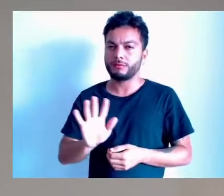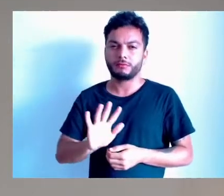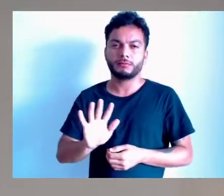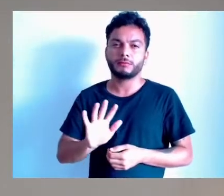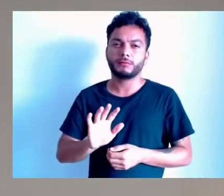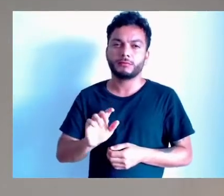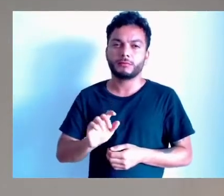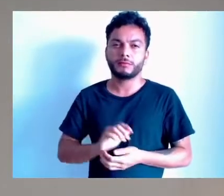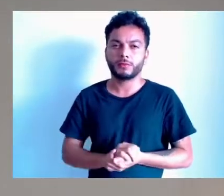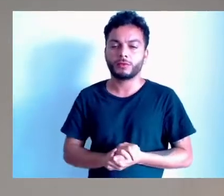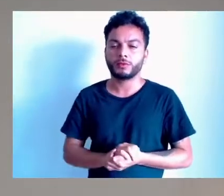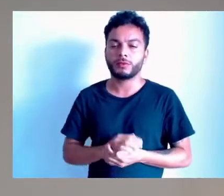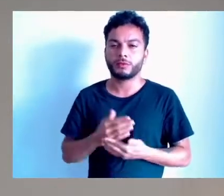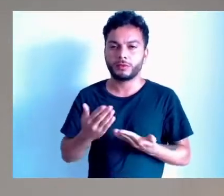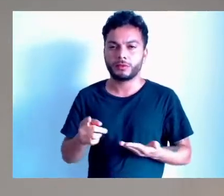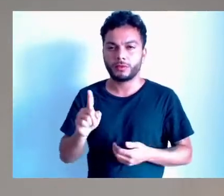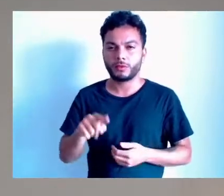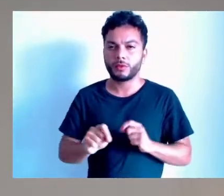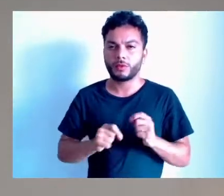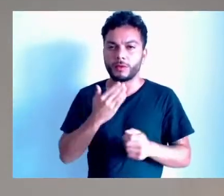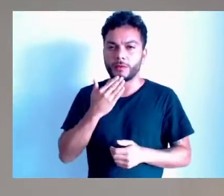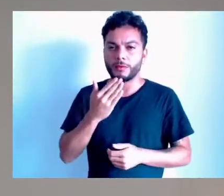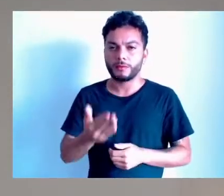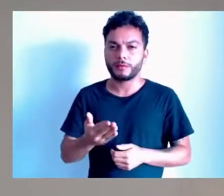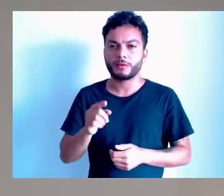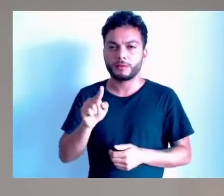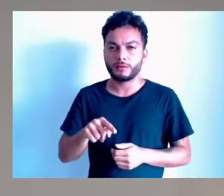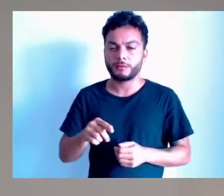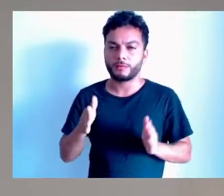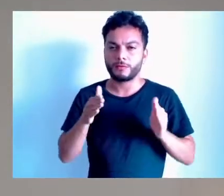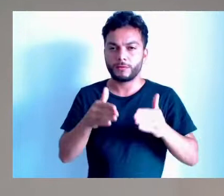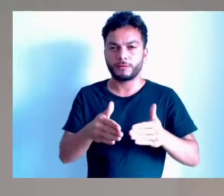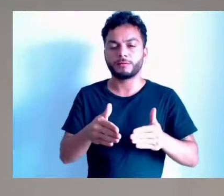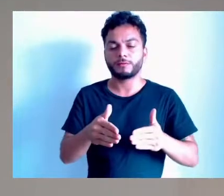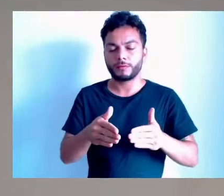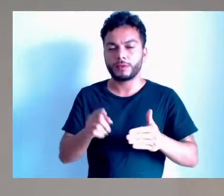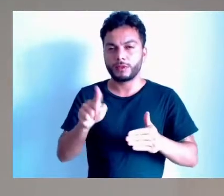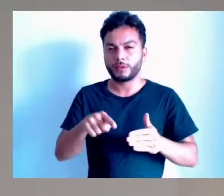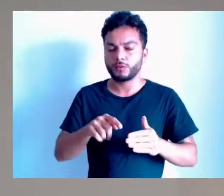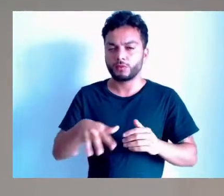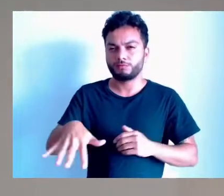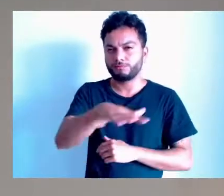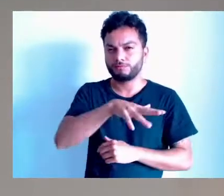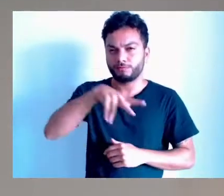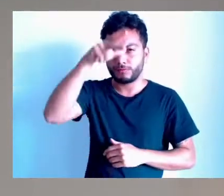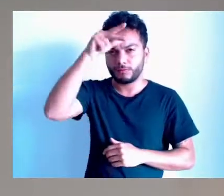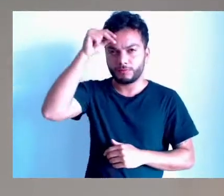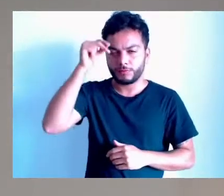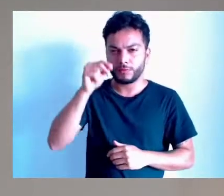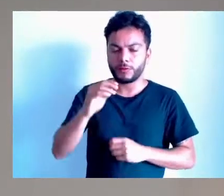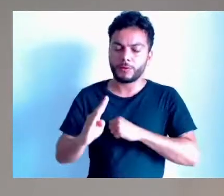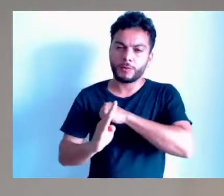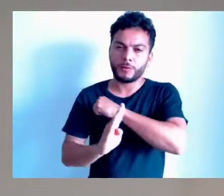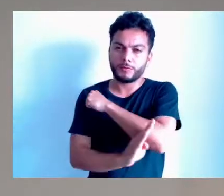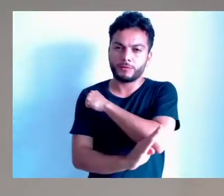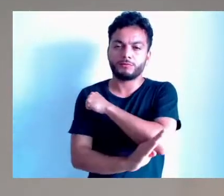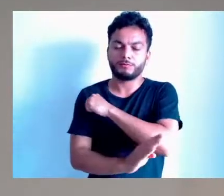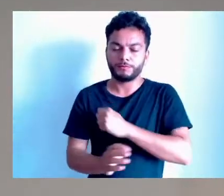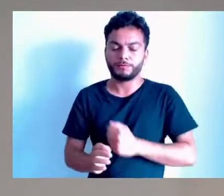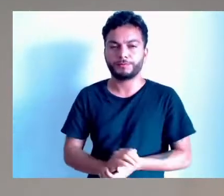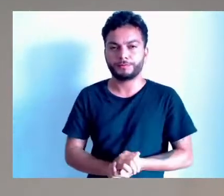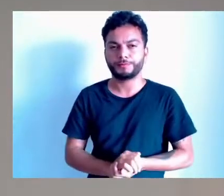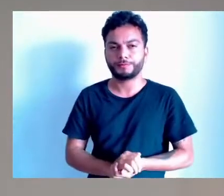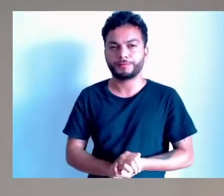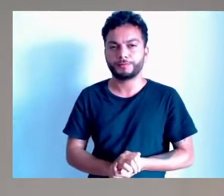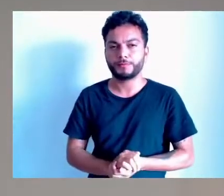Então, acho que esses requerimentos têm que ser voltados a toda a Bigoçu. Quanto às cheias, é uma lástima,